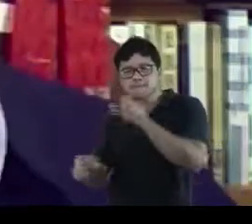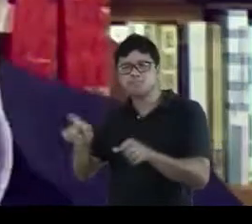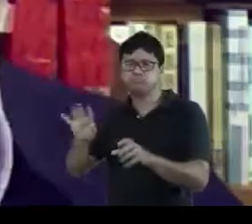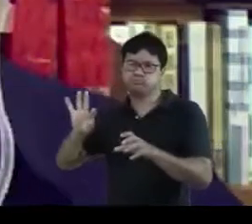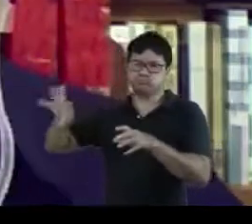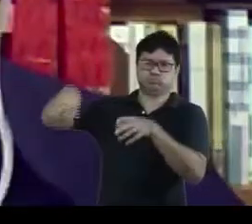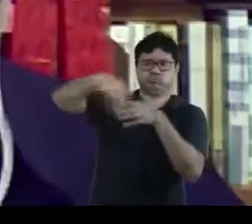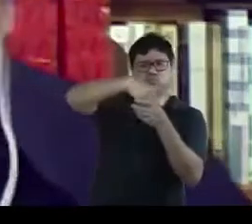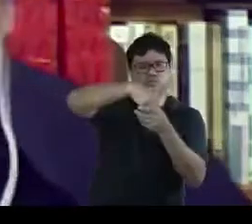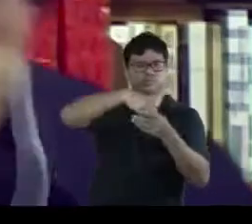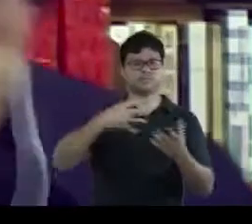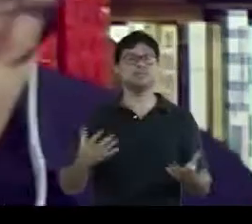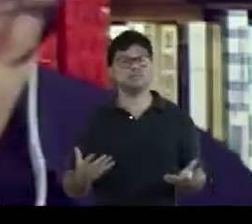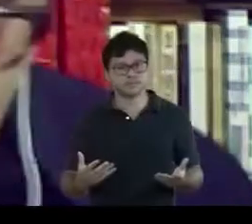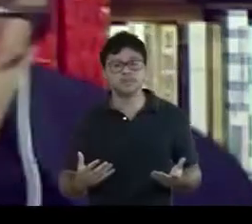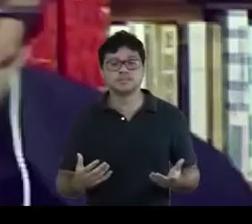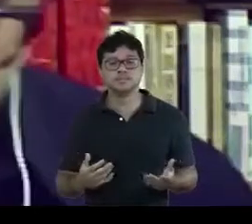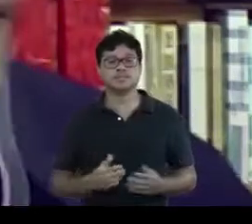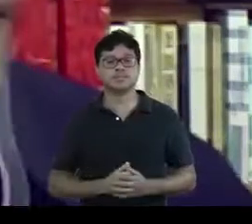entre outros.